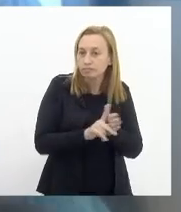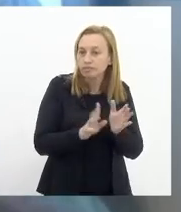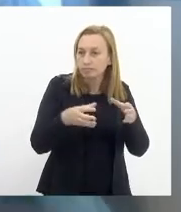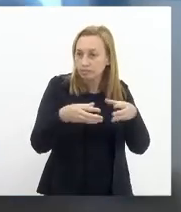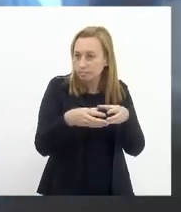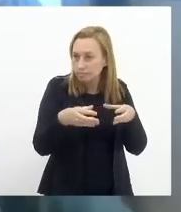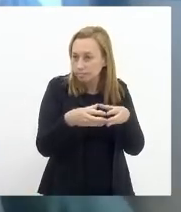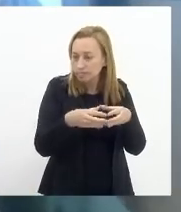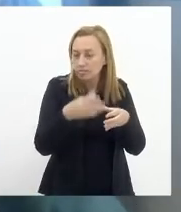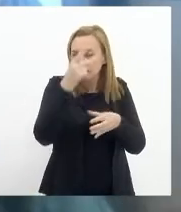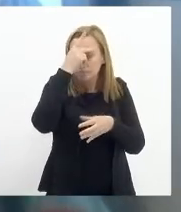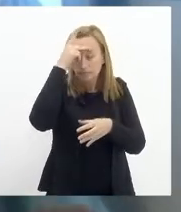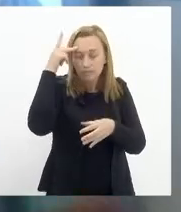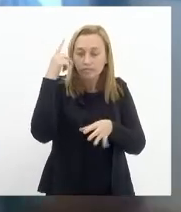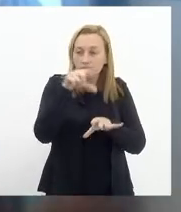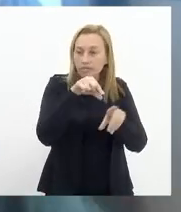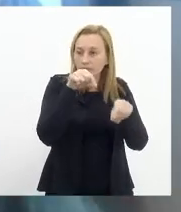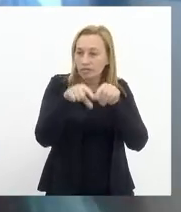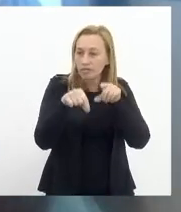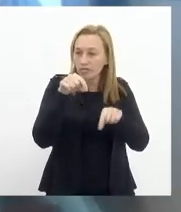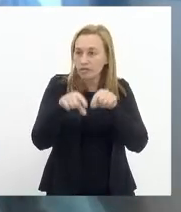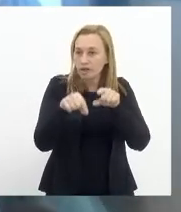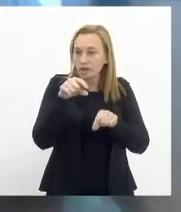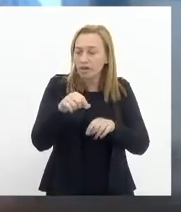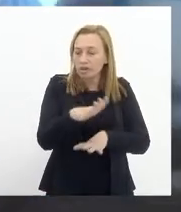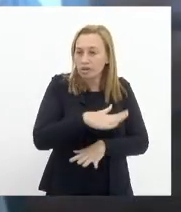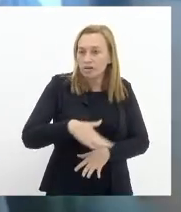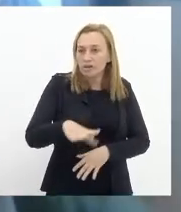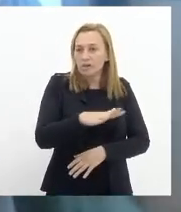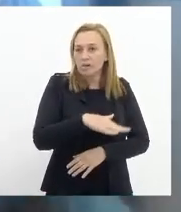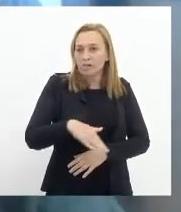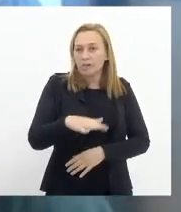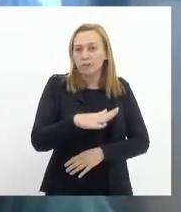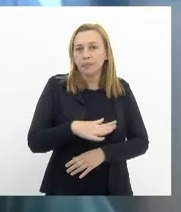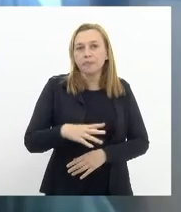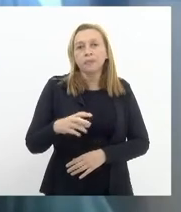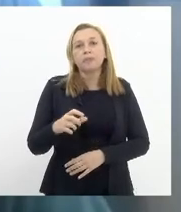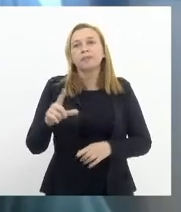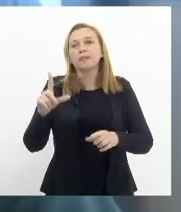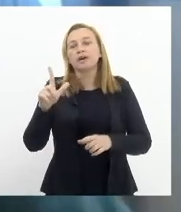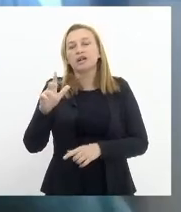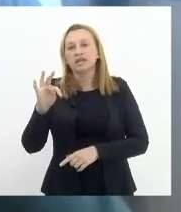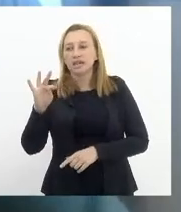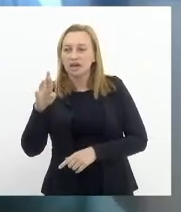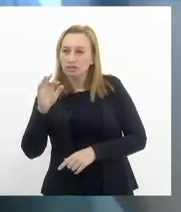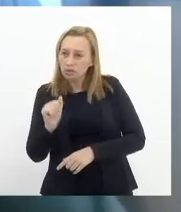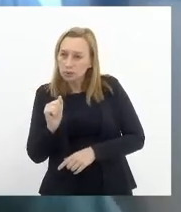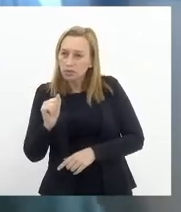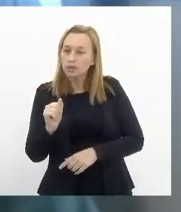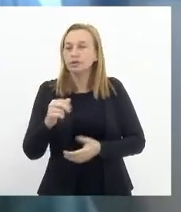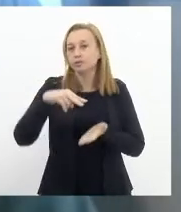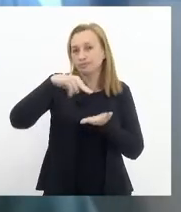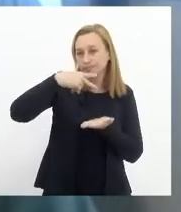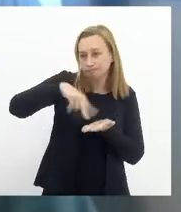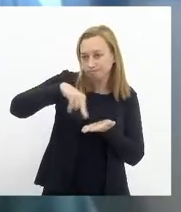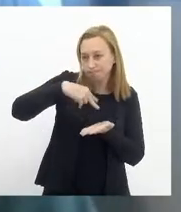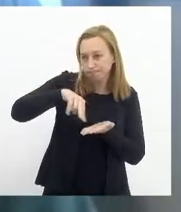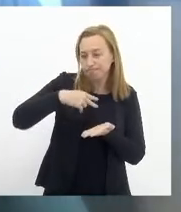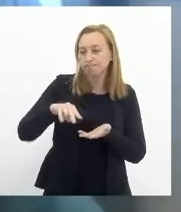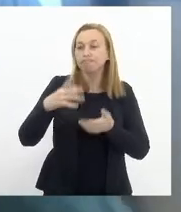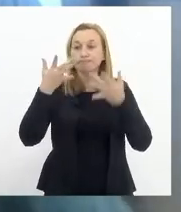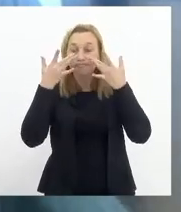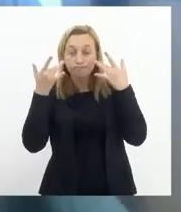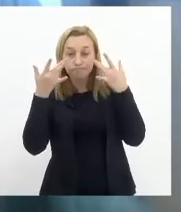pessoas eleitas pelo setor de literatura pelo setor de dança pelo setor de